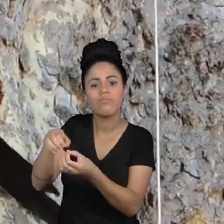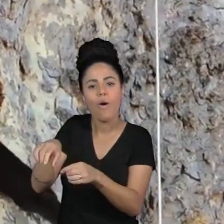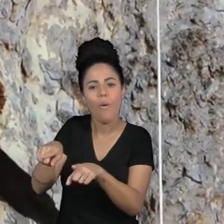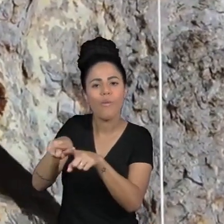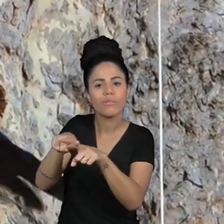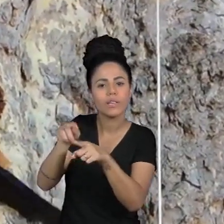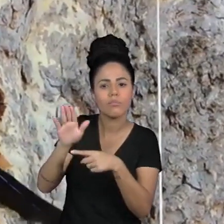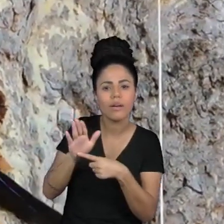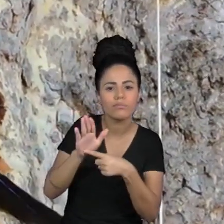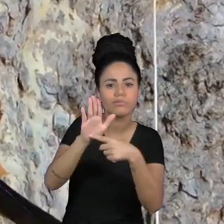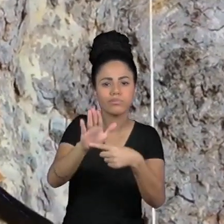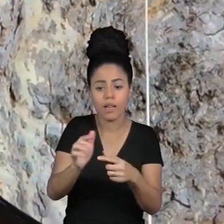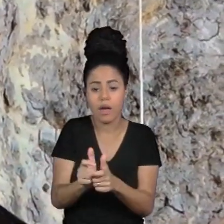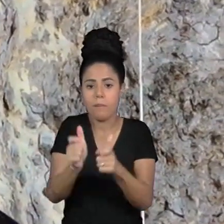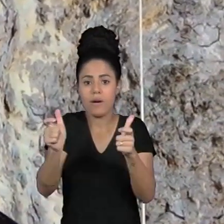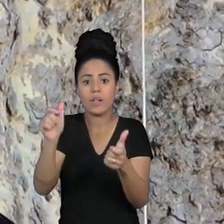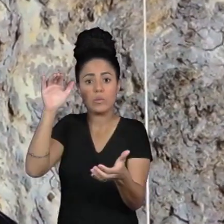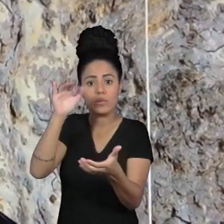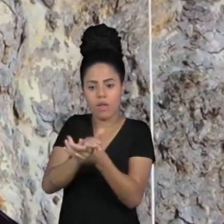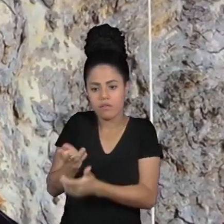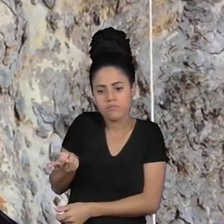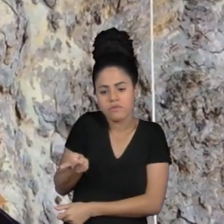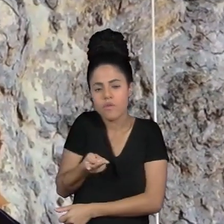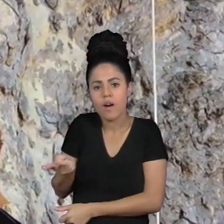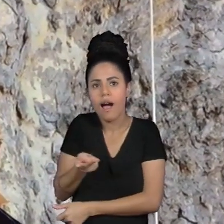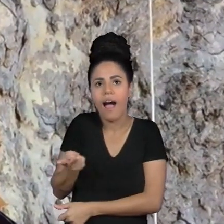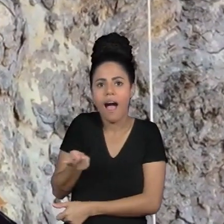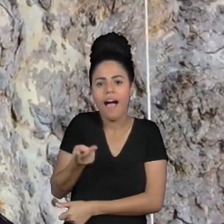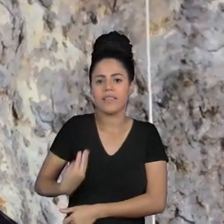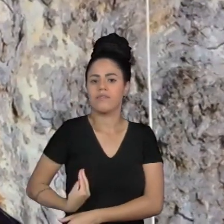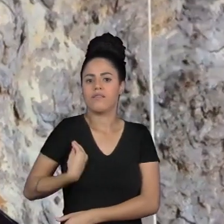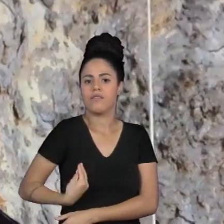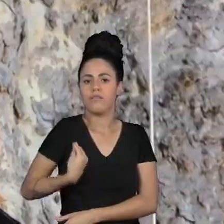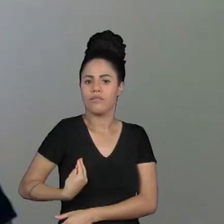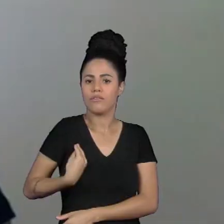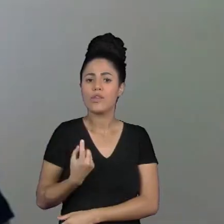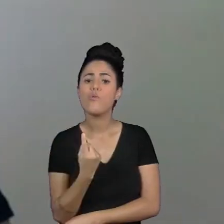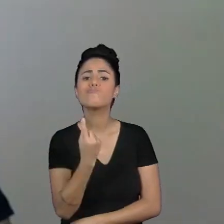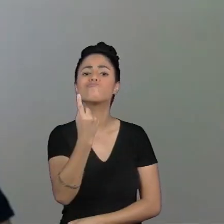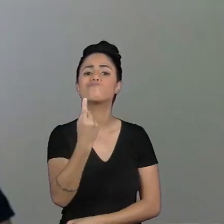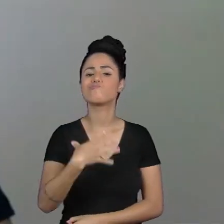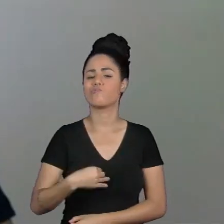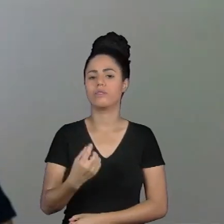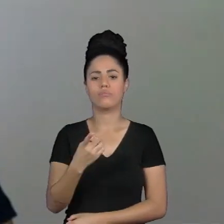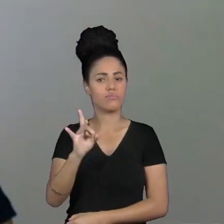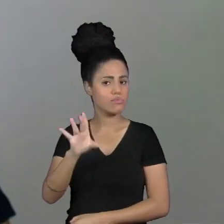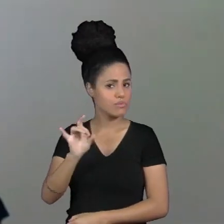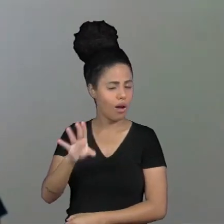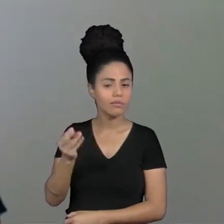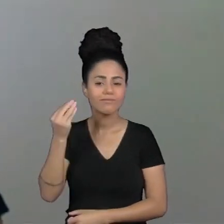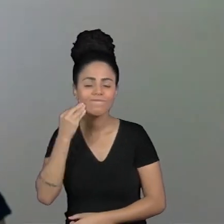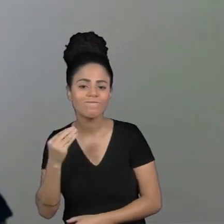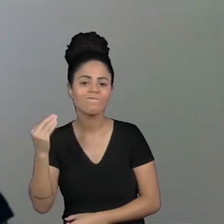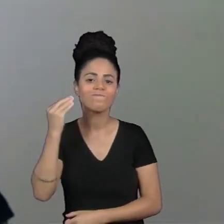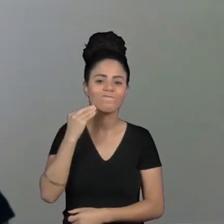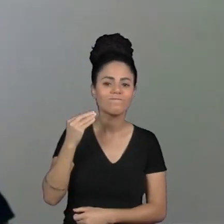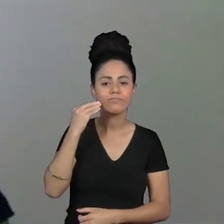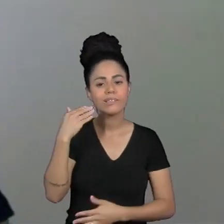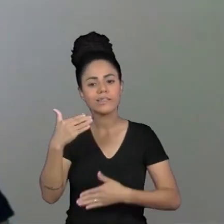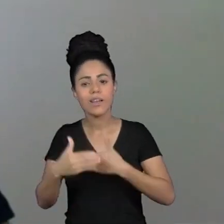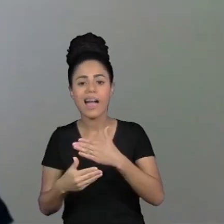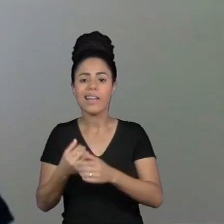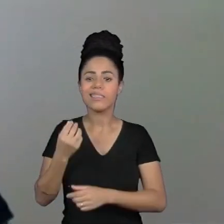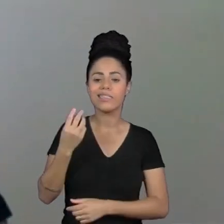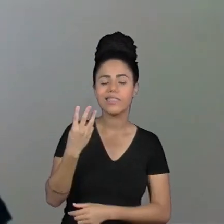sobrevivem a maioria dos casais consegue ter apenas a sobrevivência de um filhote e que vai enfrentar durante 3,